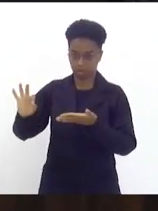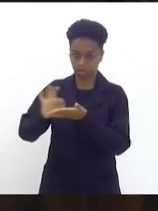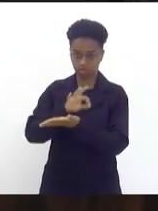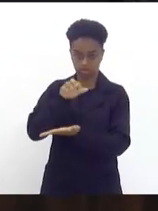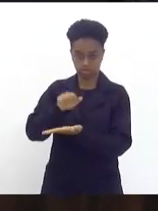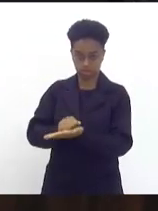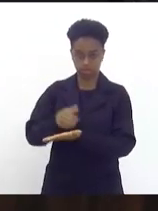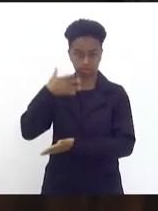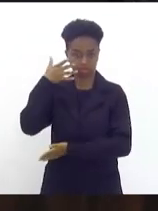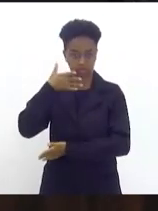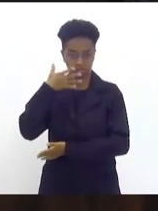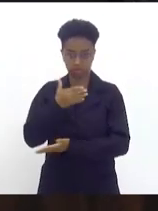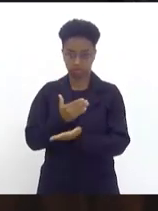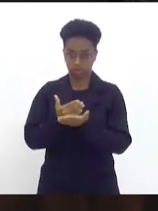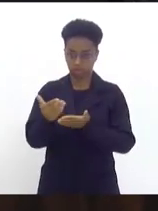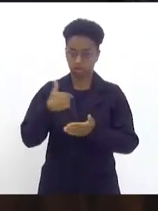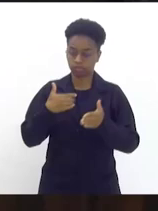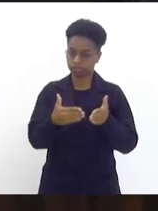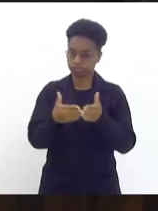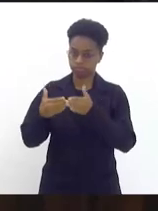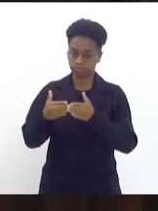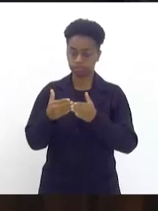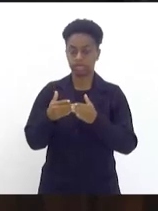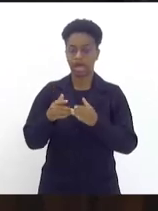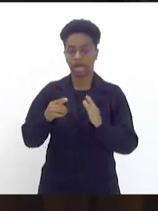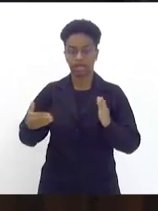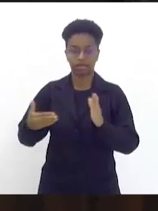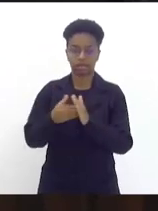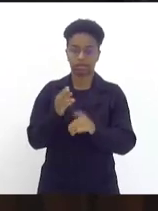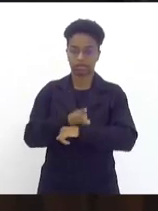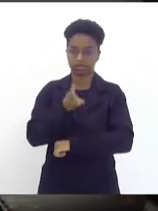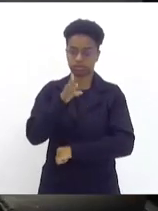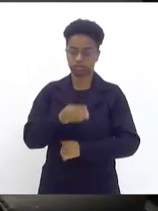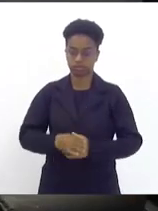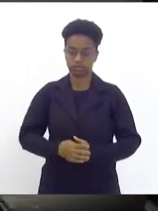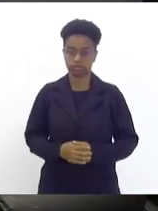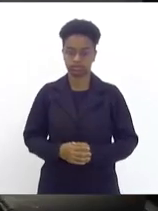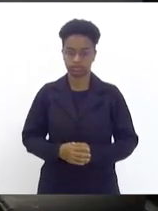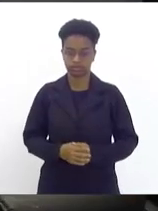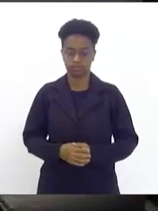inicial, suspenso a sessão até às 15 horas. Obrigado.